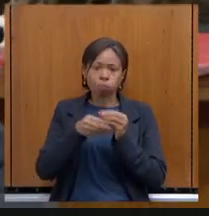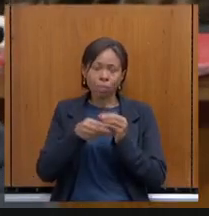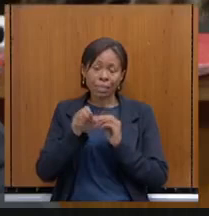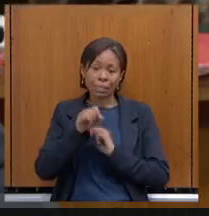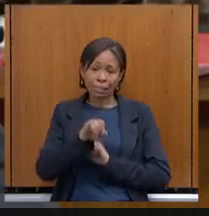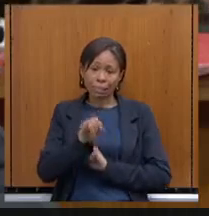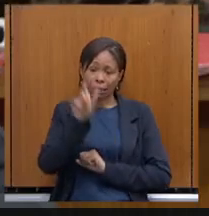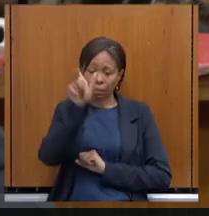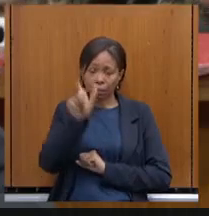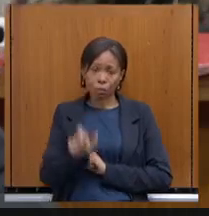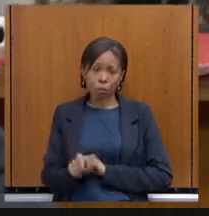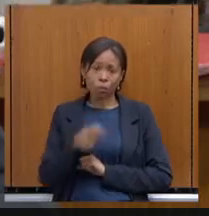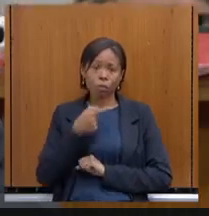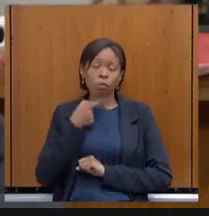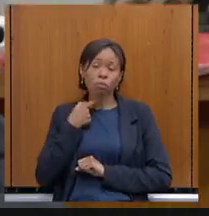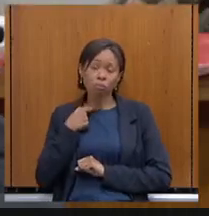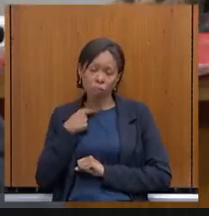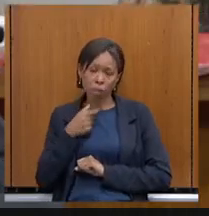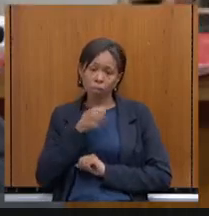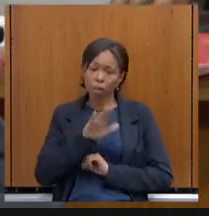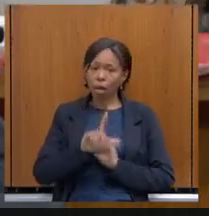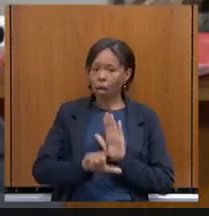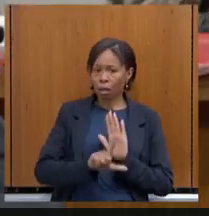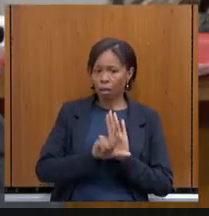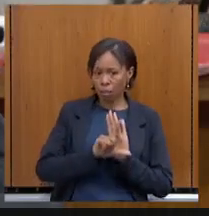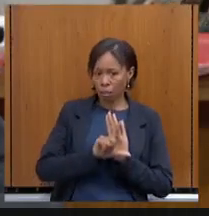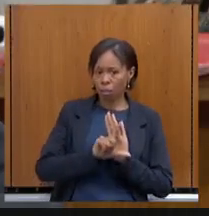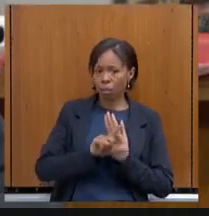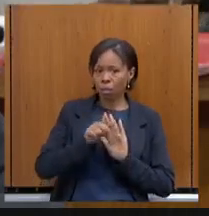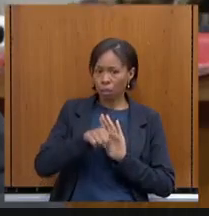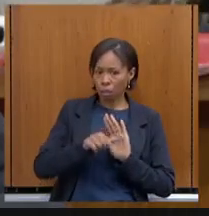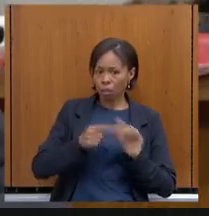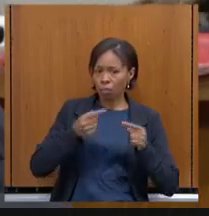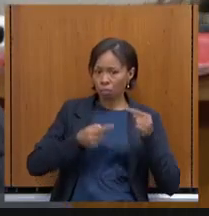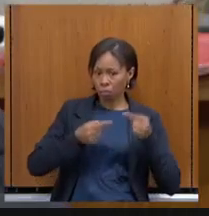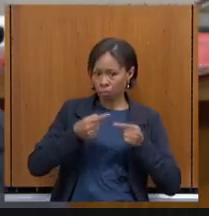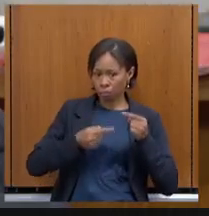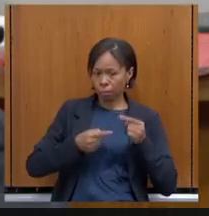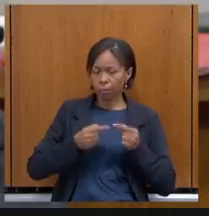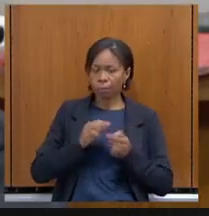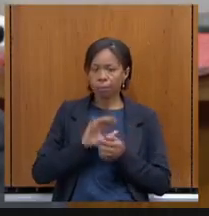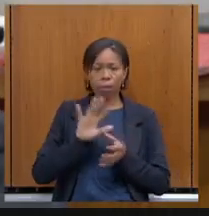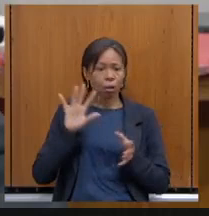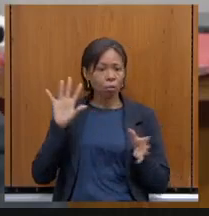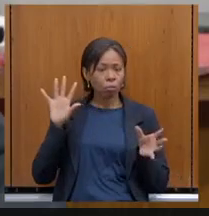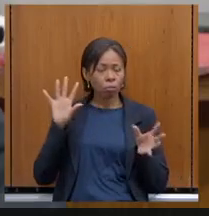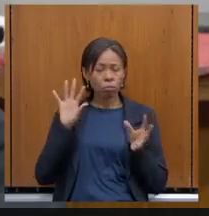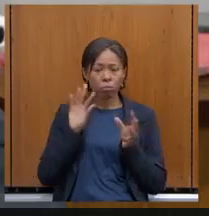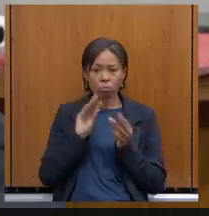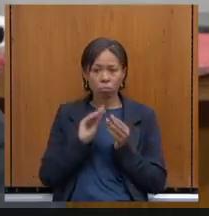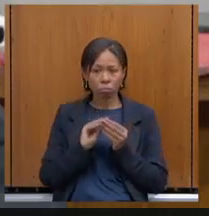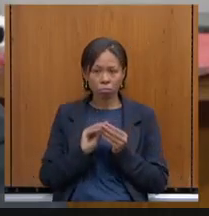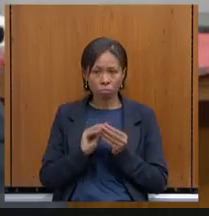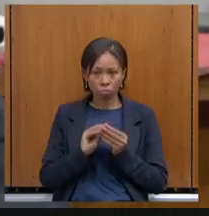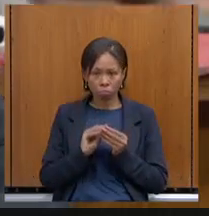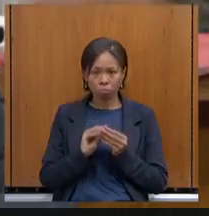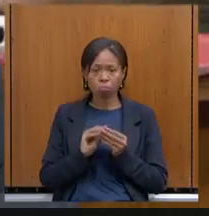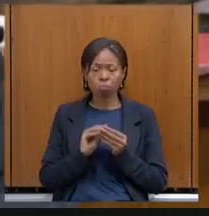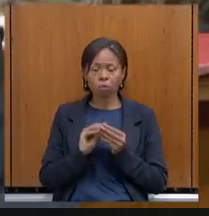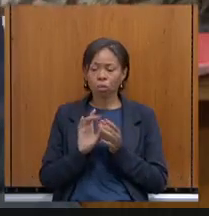Essa lei está sendo debatida aqui na Assembleia. Presidente, era isso, e eu fico à disposição do senhor